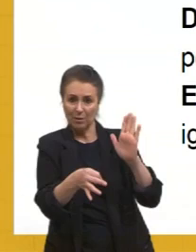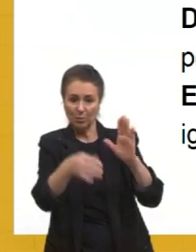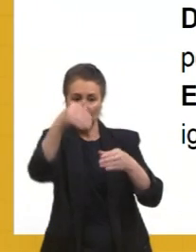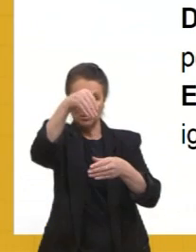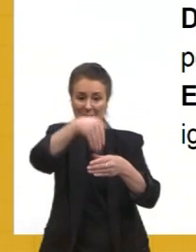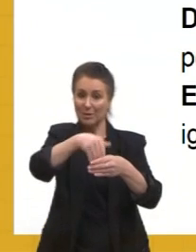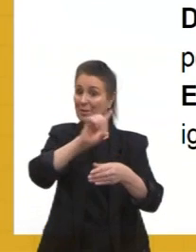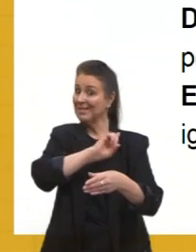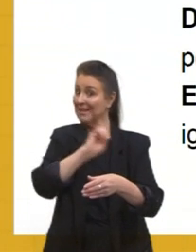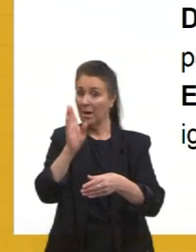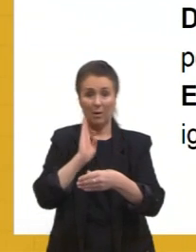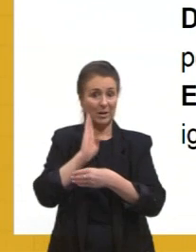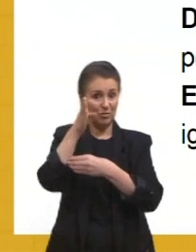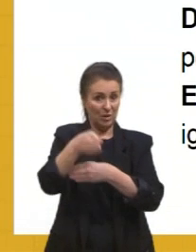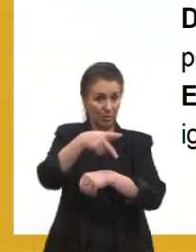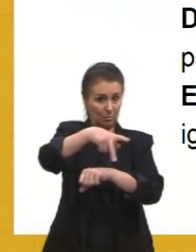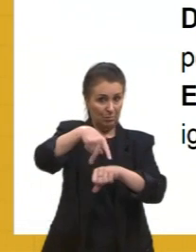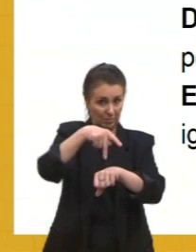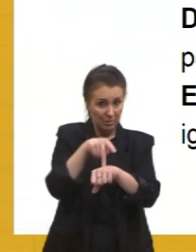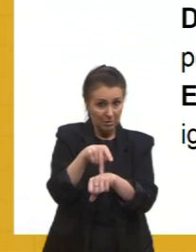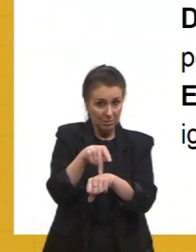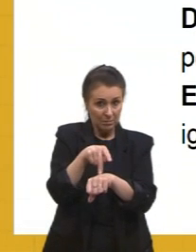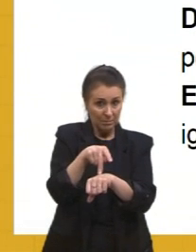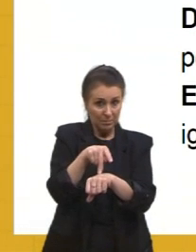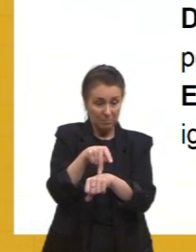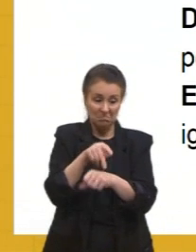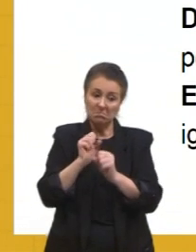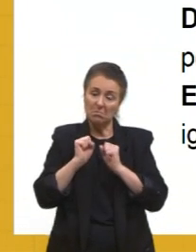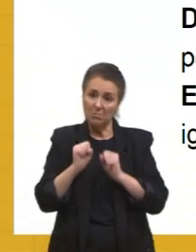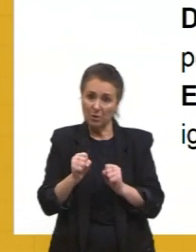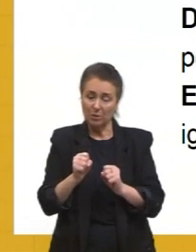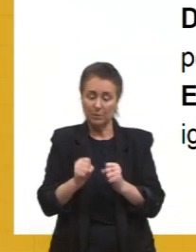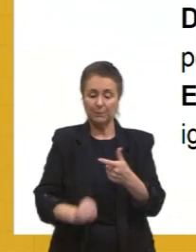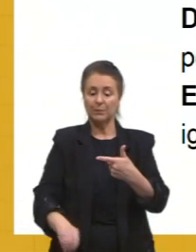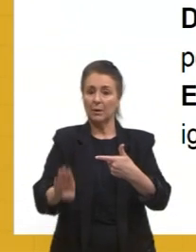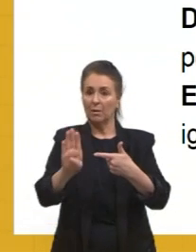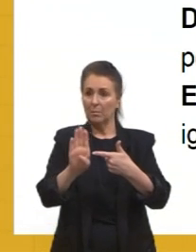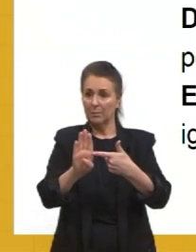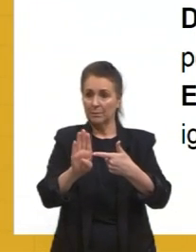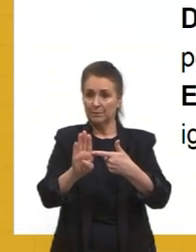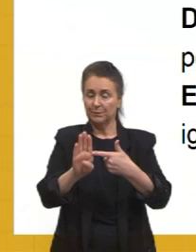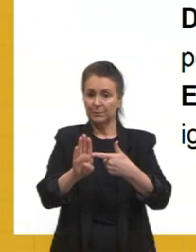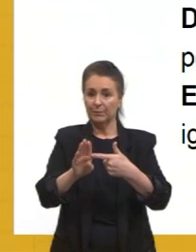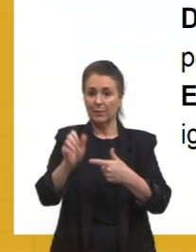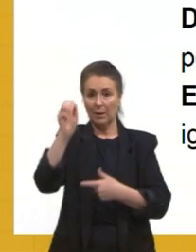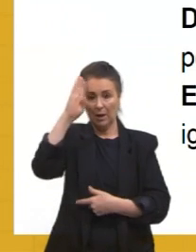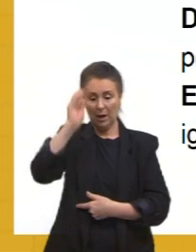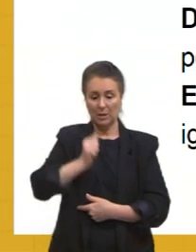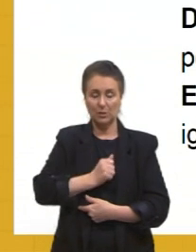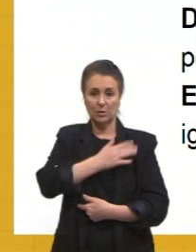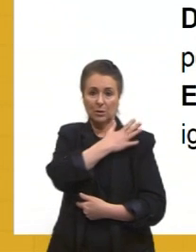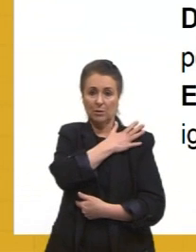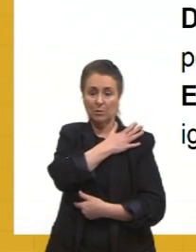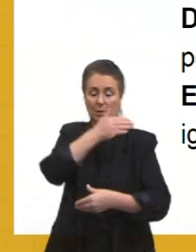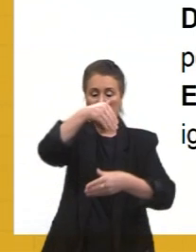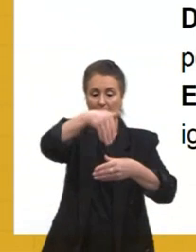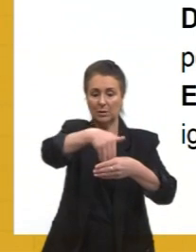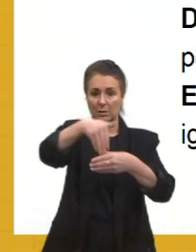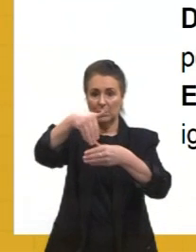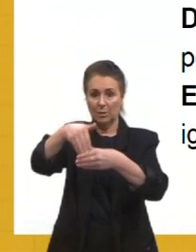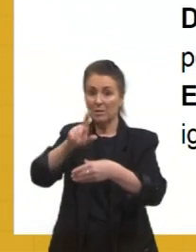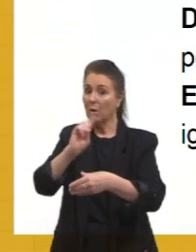país? Pode ser. Opção B. Na época da ditadura, como a gente viu, as eleições eram